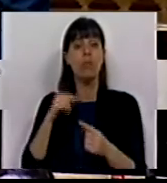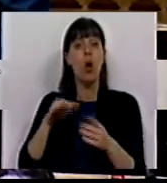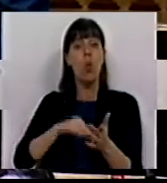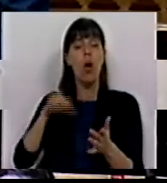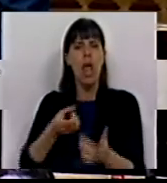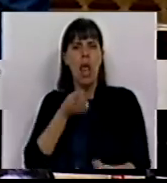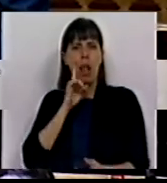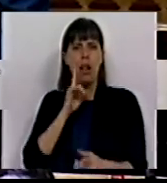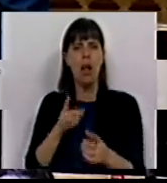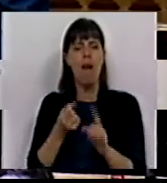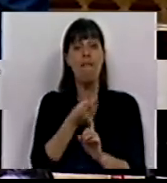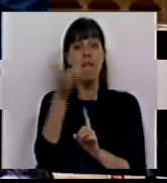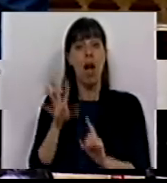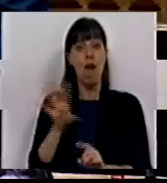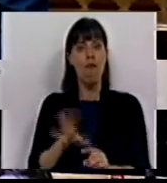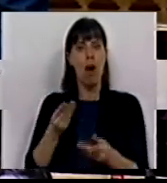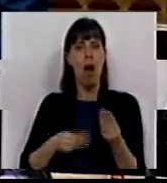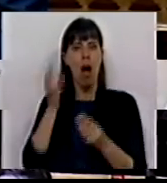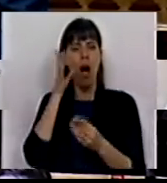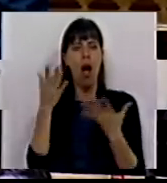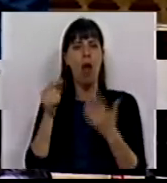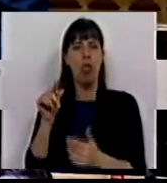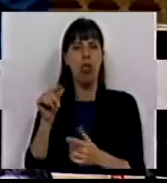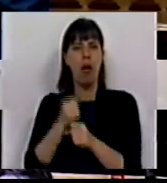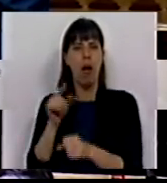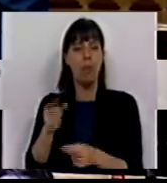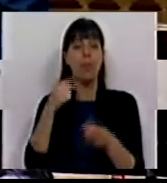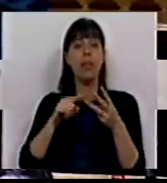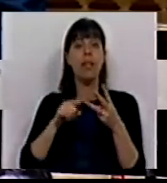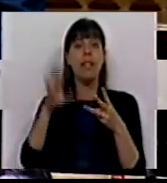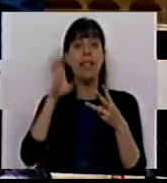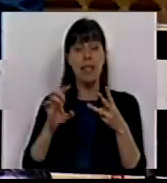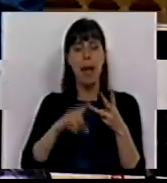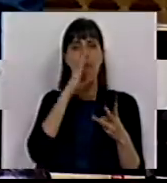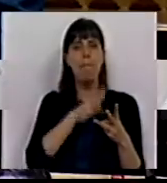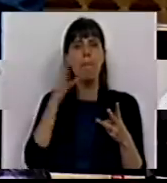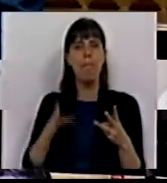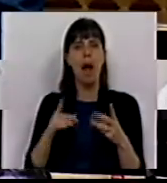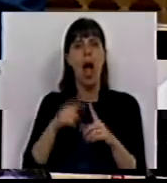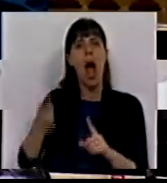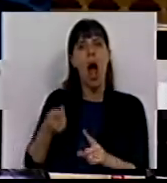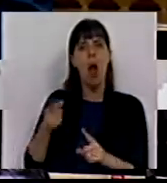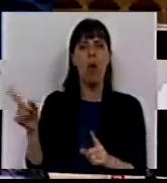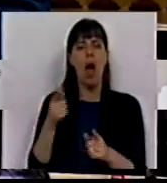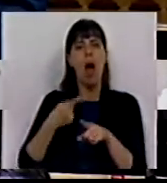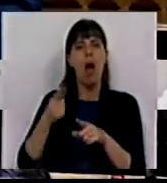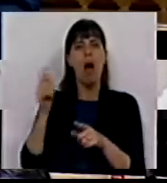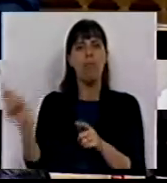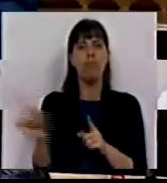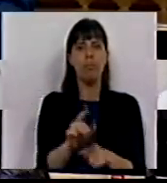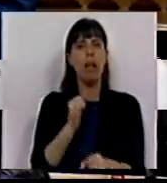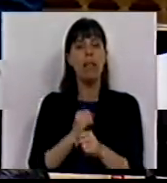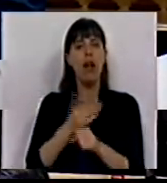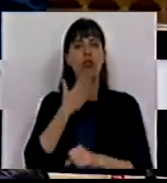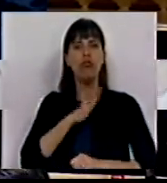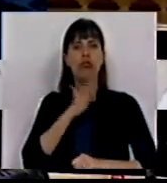contratação ilegal e às várias formas de tráfico de mão de obra. C. O combate às práticas de aluguer de mão de obra, nomeadamente ao